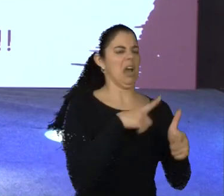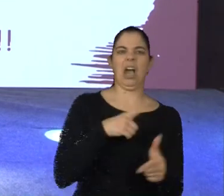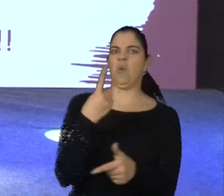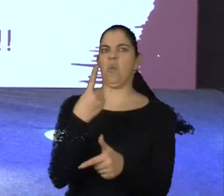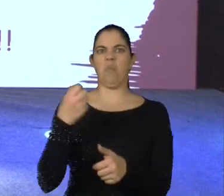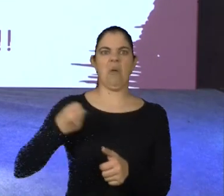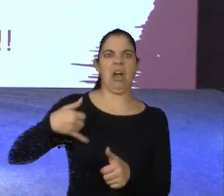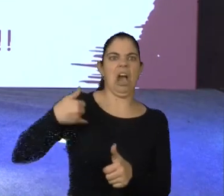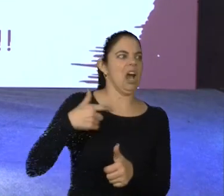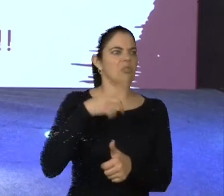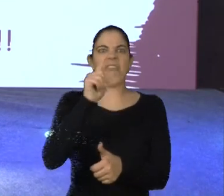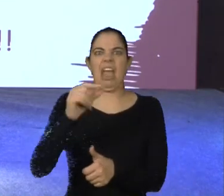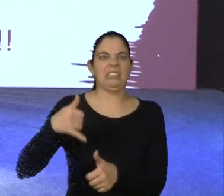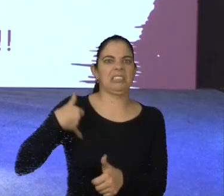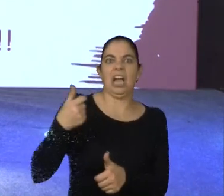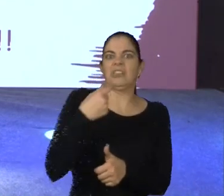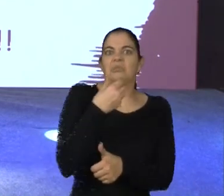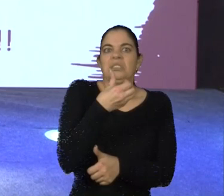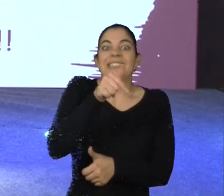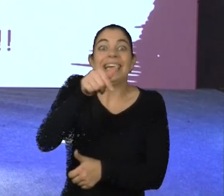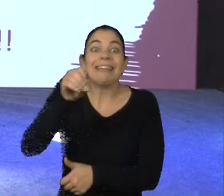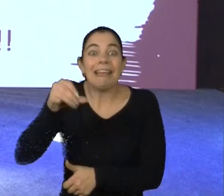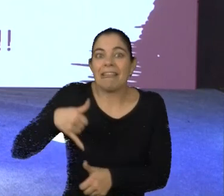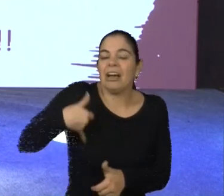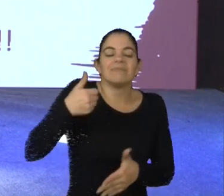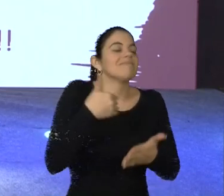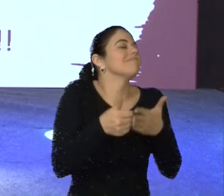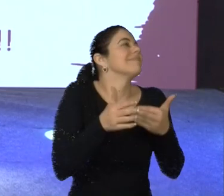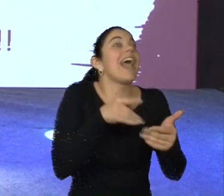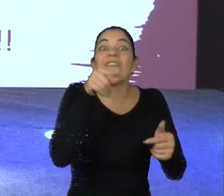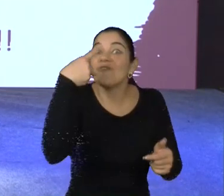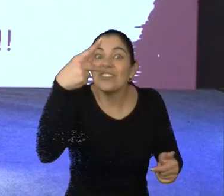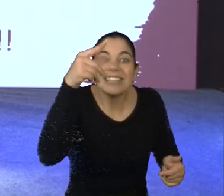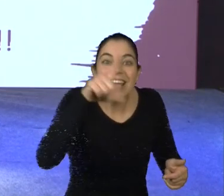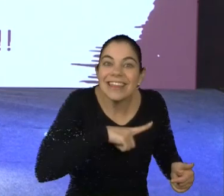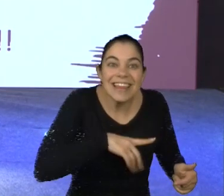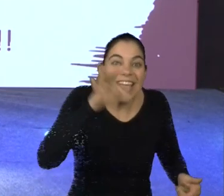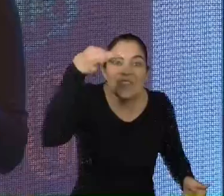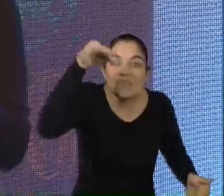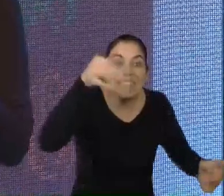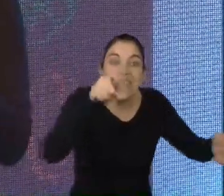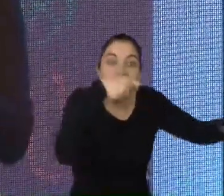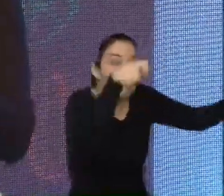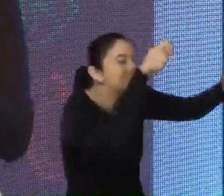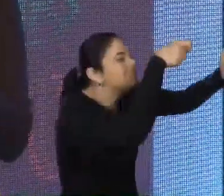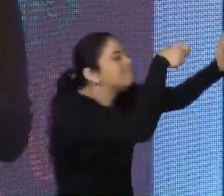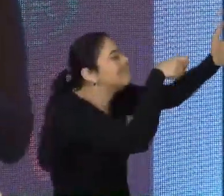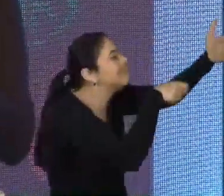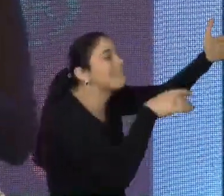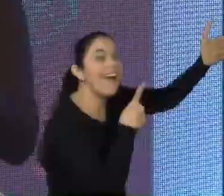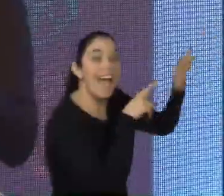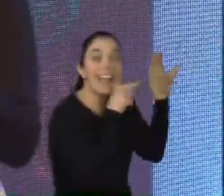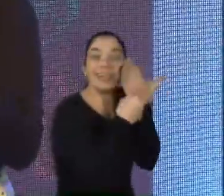setenta anos, você está com o pincel na mão. Enquanto você tiver com o pincel na mão, você está pintando e